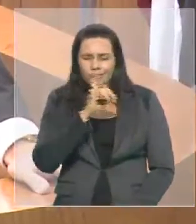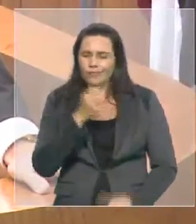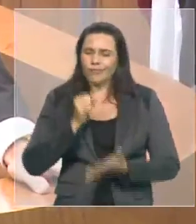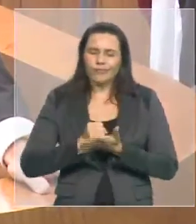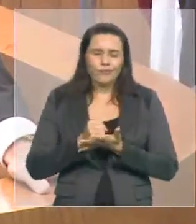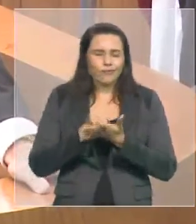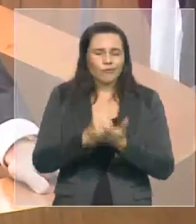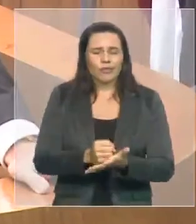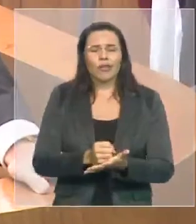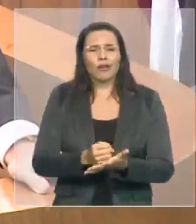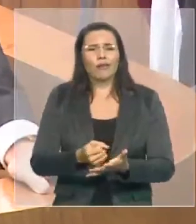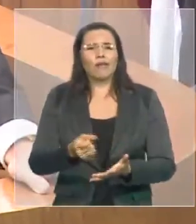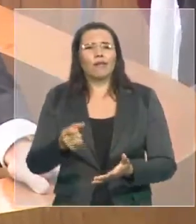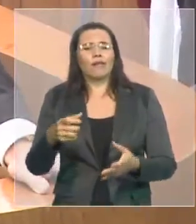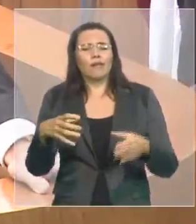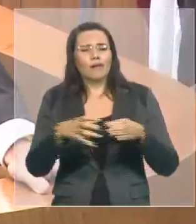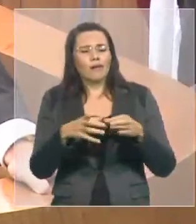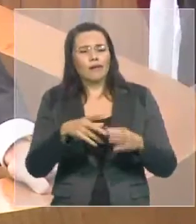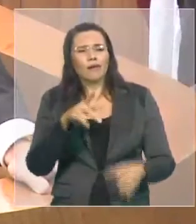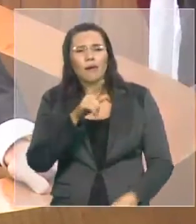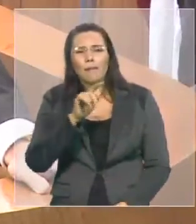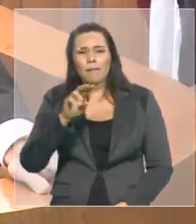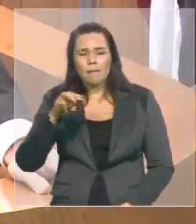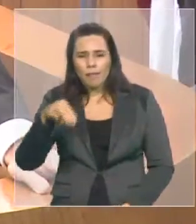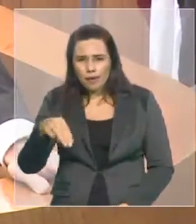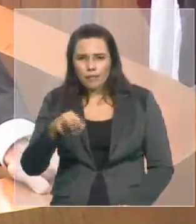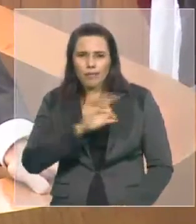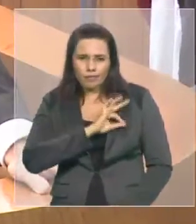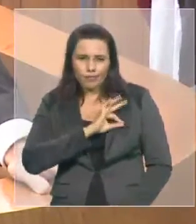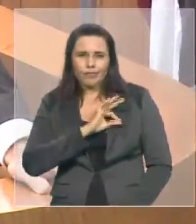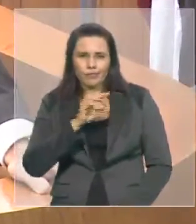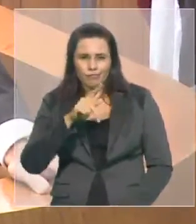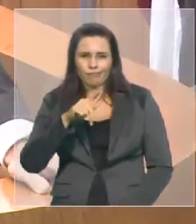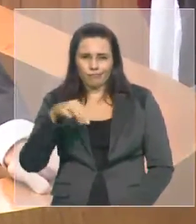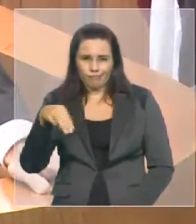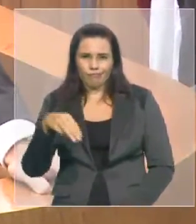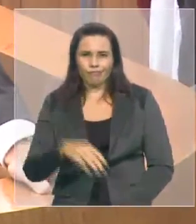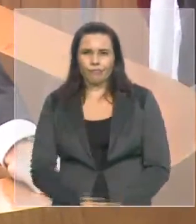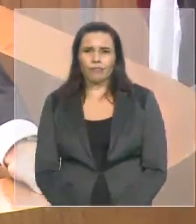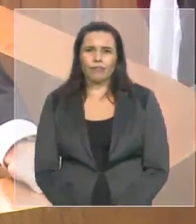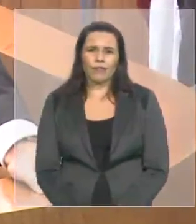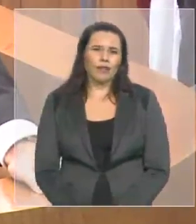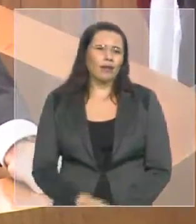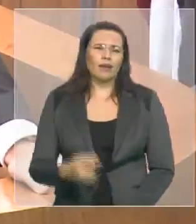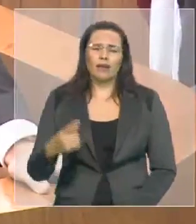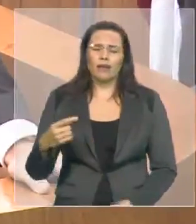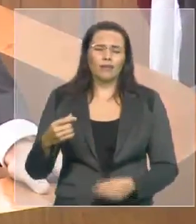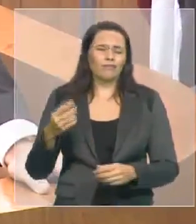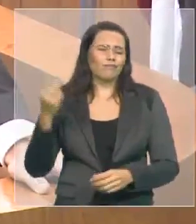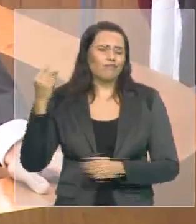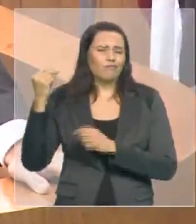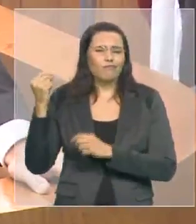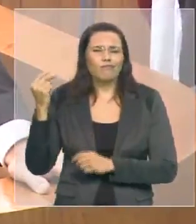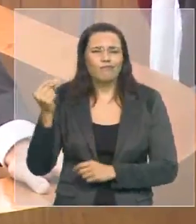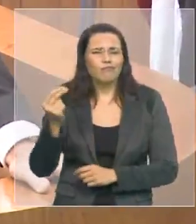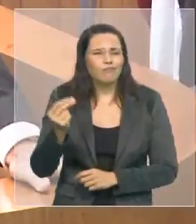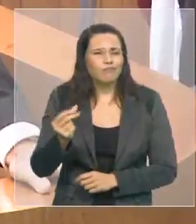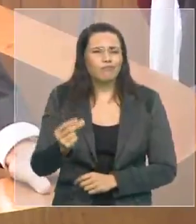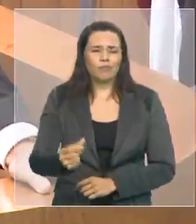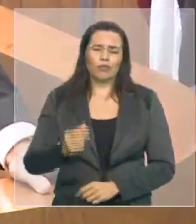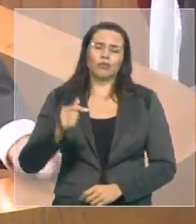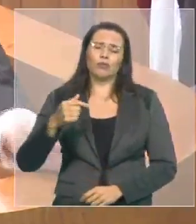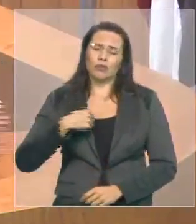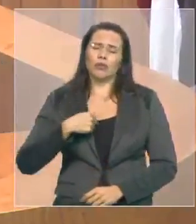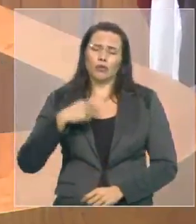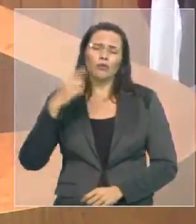Com combustível, com alimentação, isso, infelizmente, é uma coisa histórica aqui no nosso Estado, que eu espero que a gente possa superar. Muito